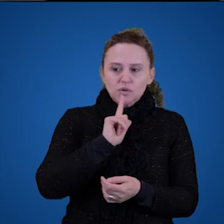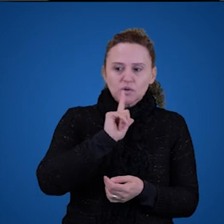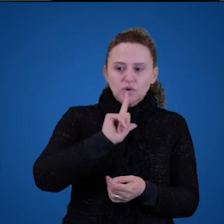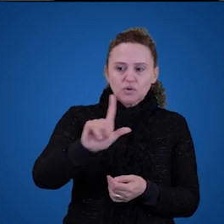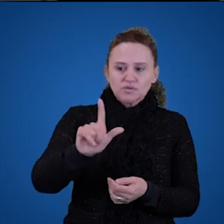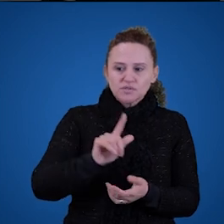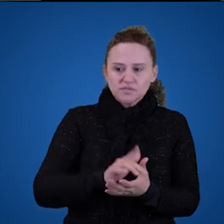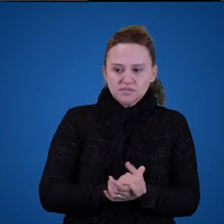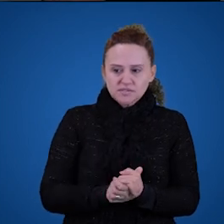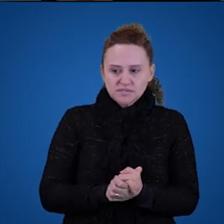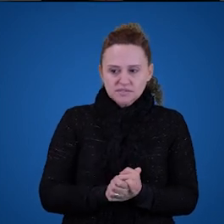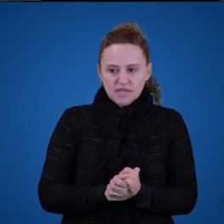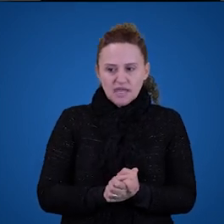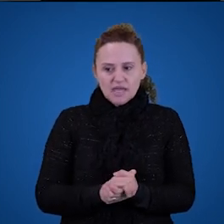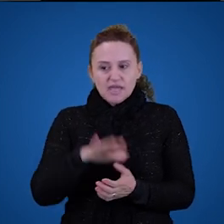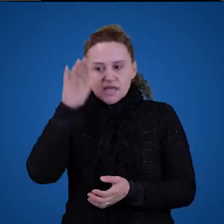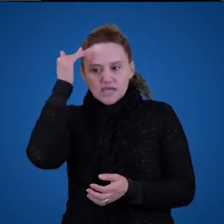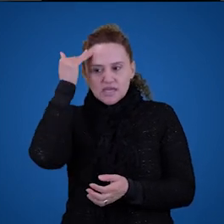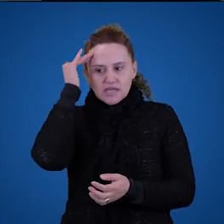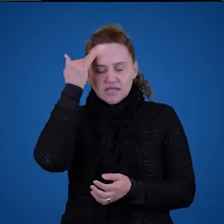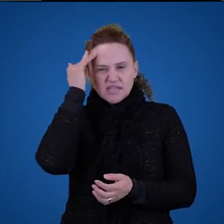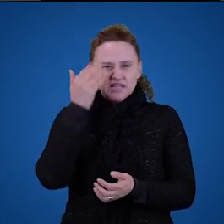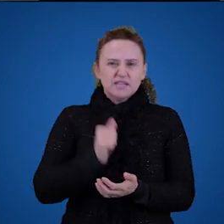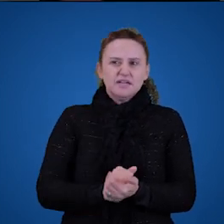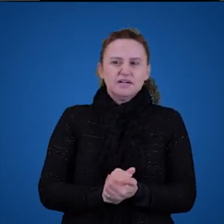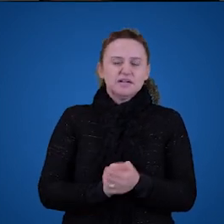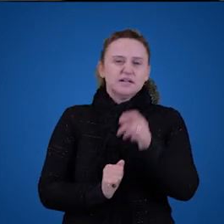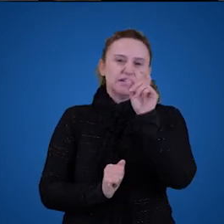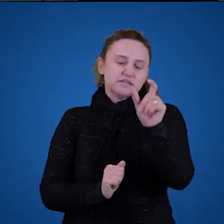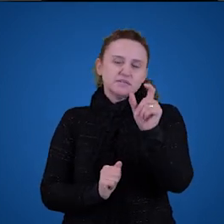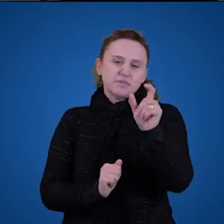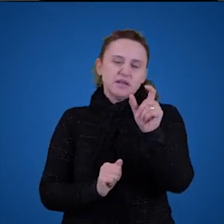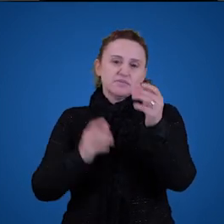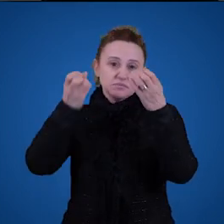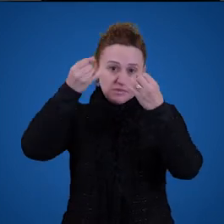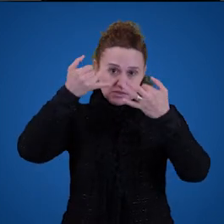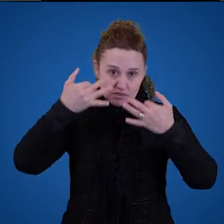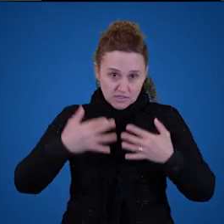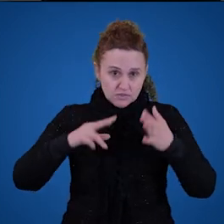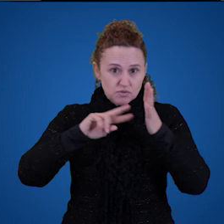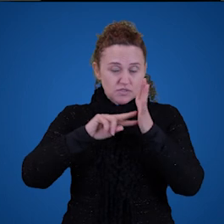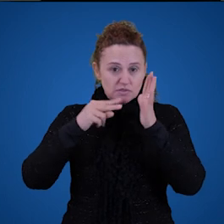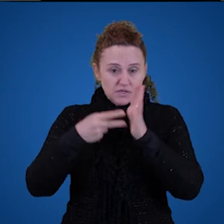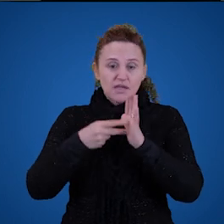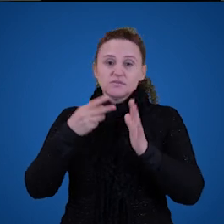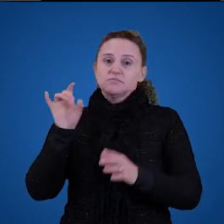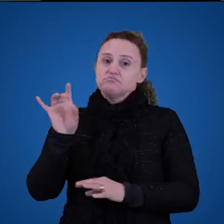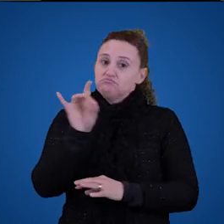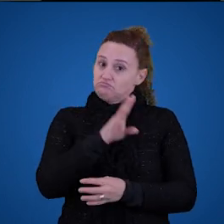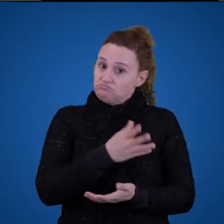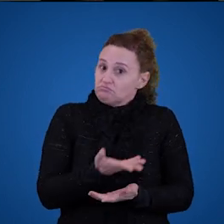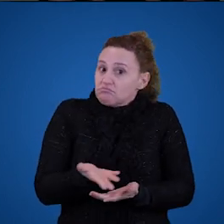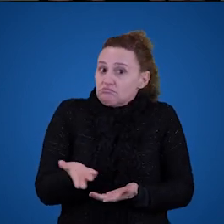explicando... Mesmo conectada só a essas palavras, ela continua explicando o significado delas?